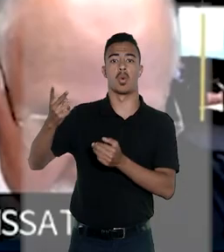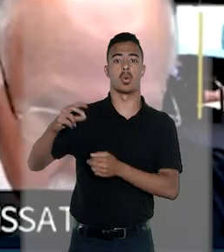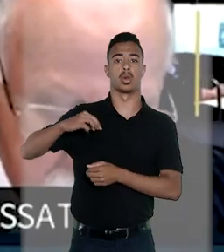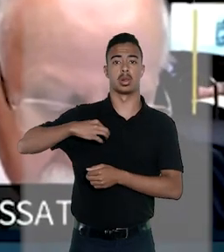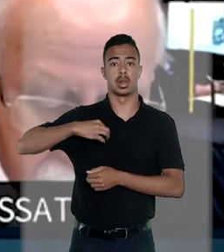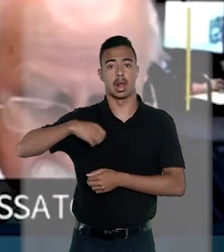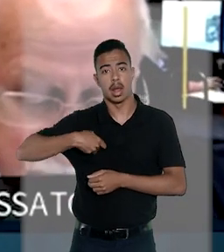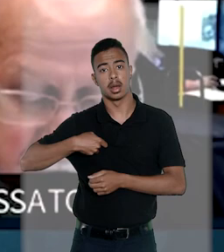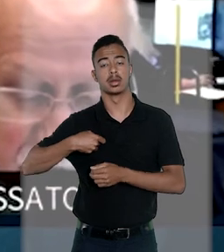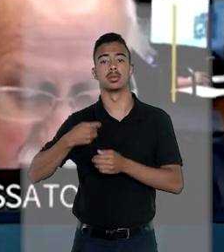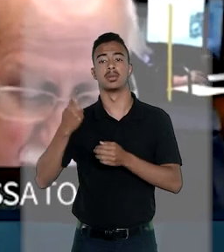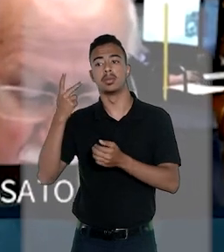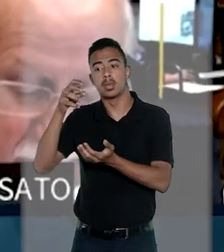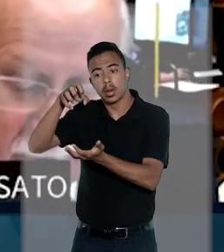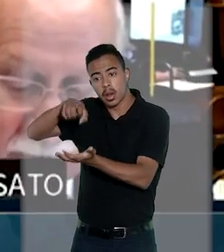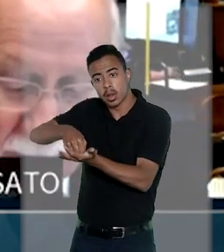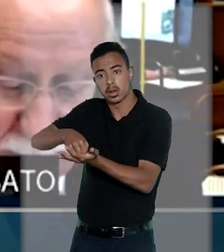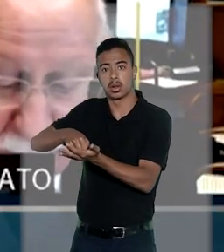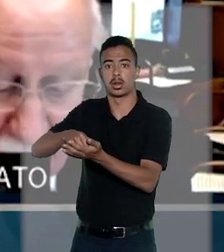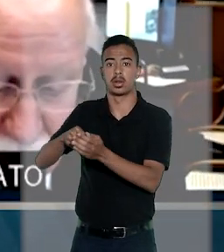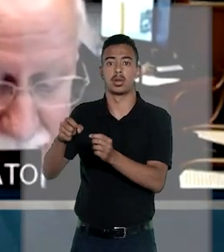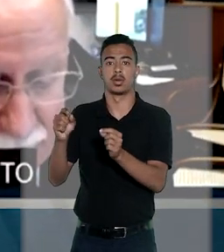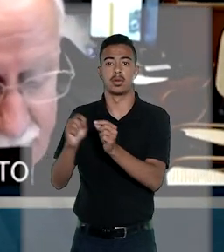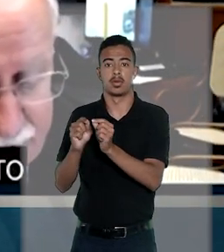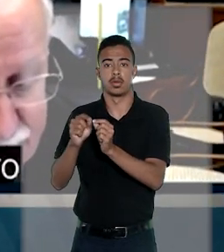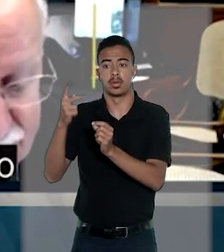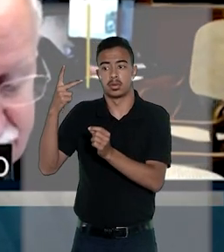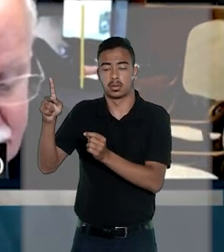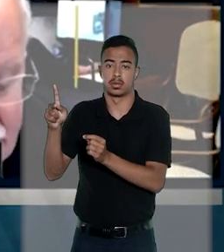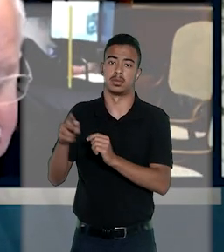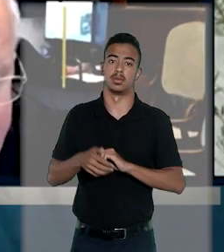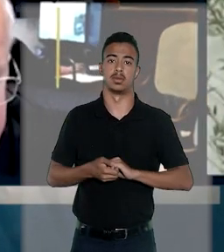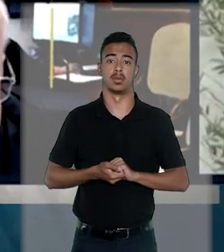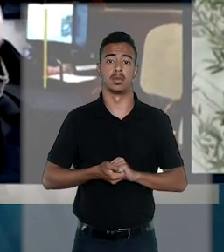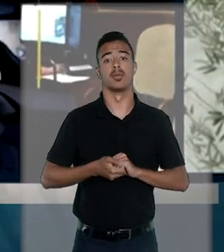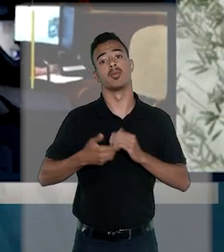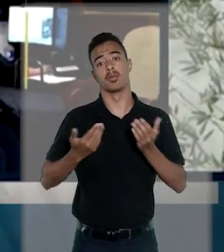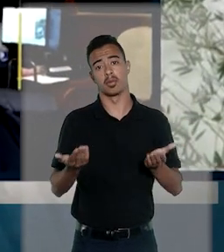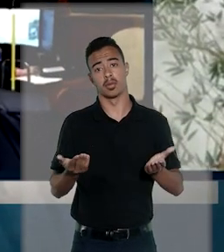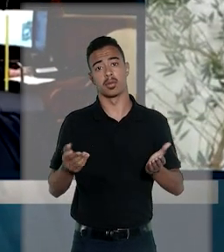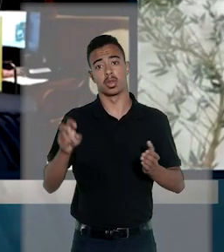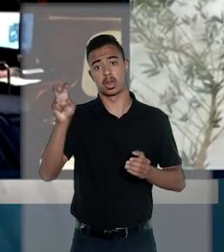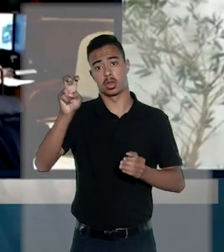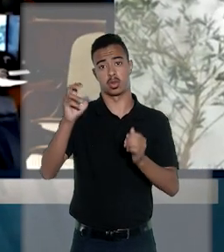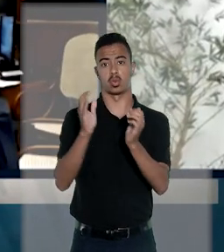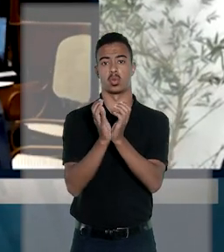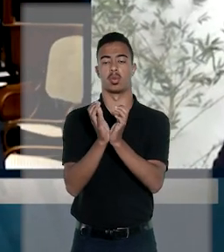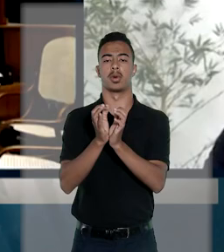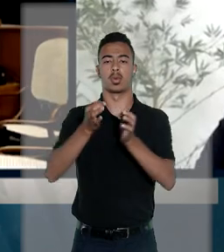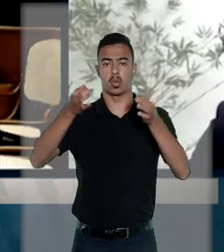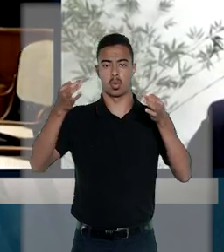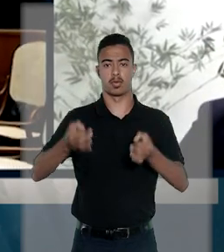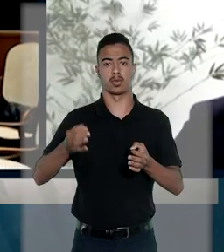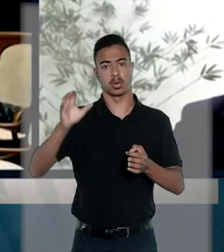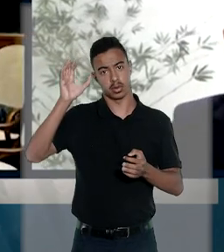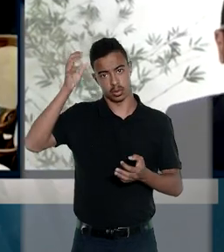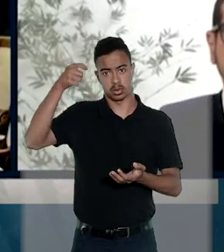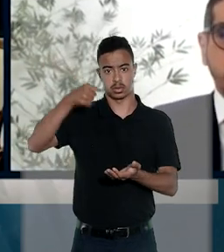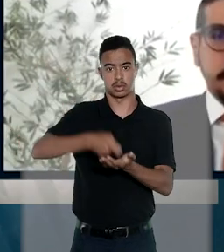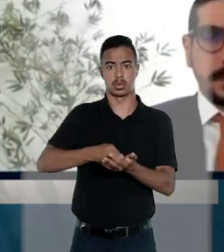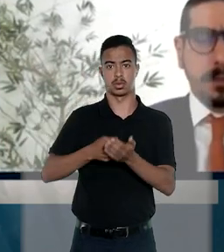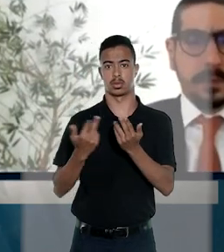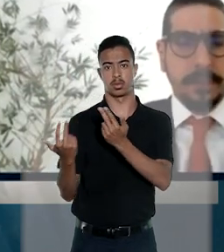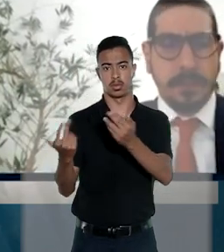competente ou à delegacia para registro do termo circunstanciado. Desta forma, a quinta turma confirmou